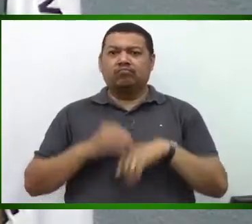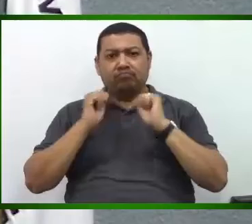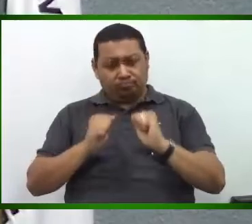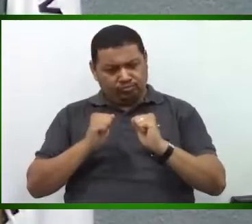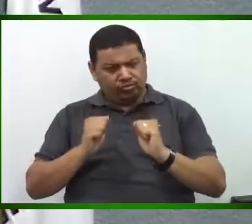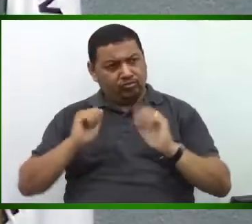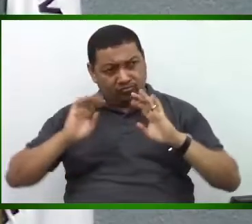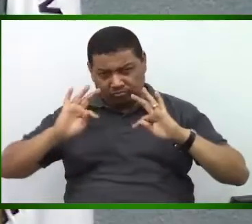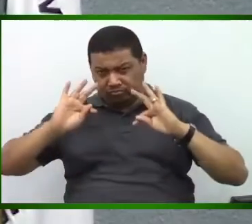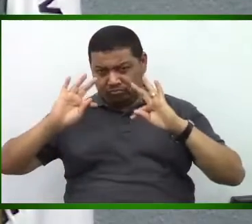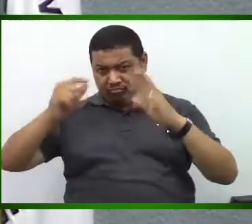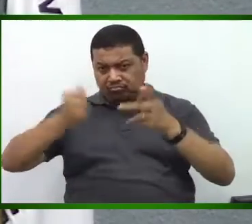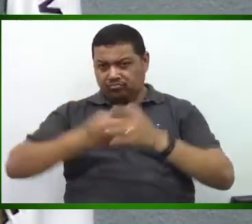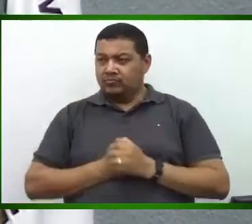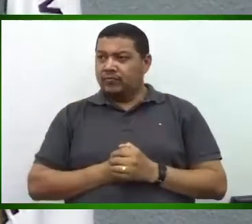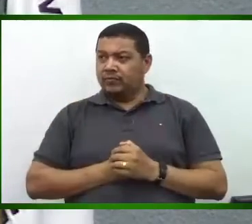tudo.